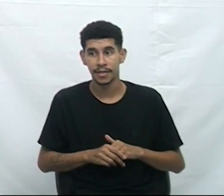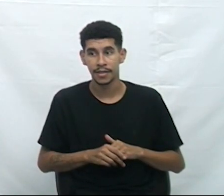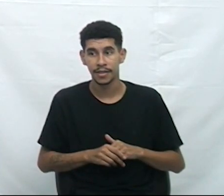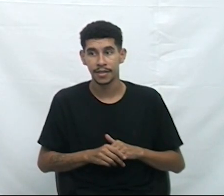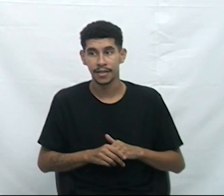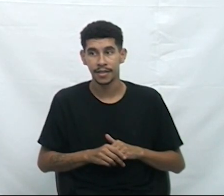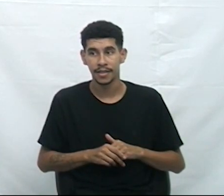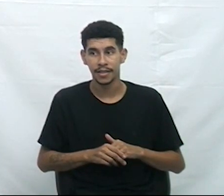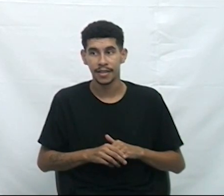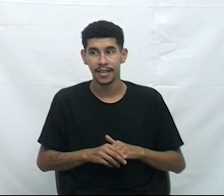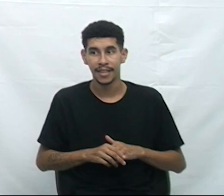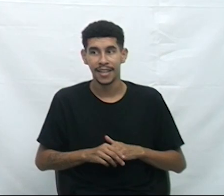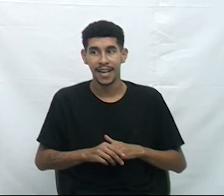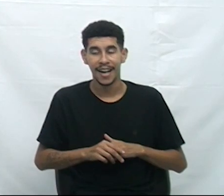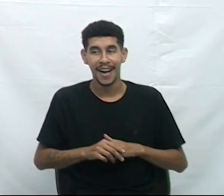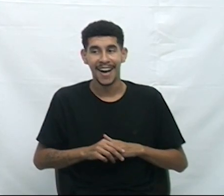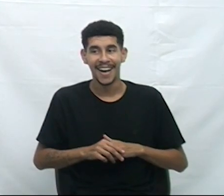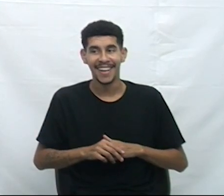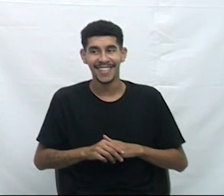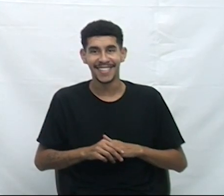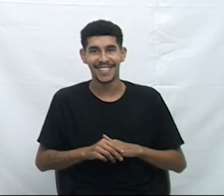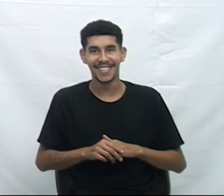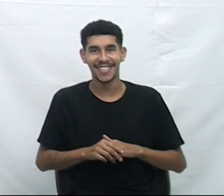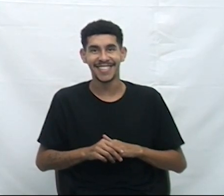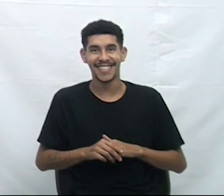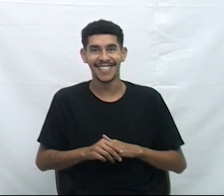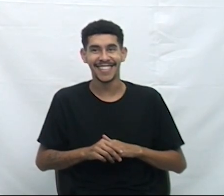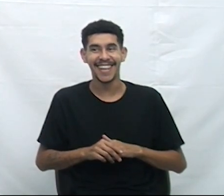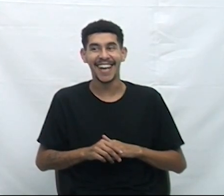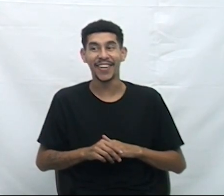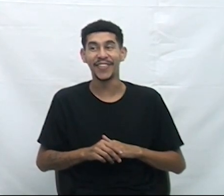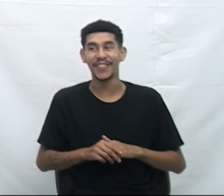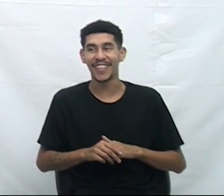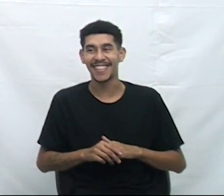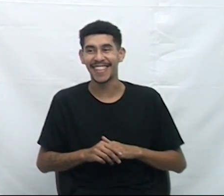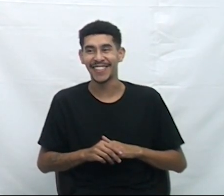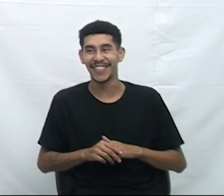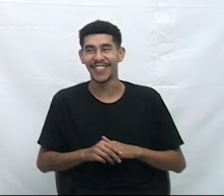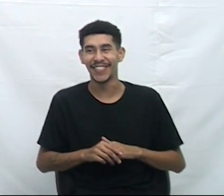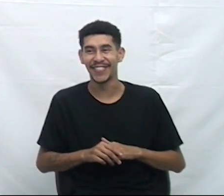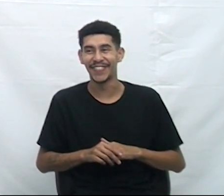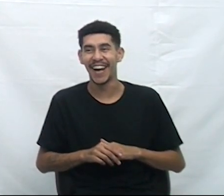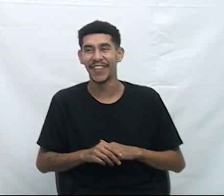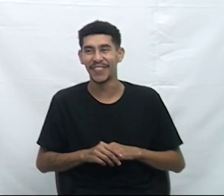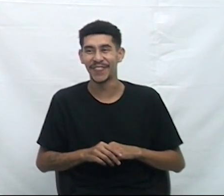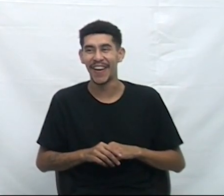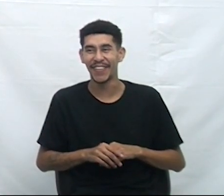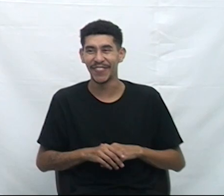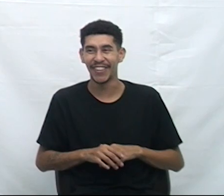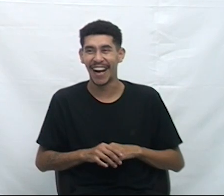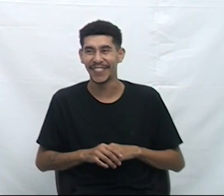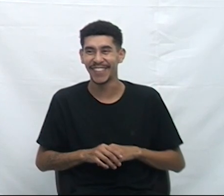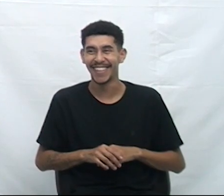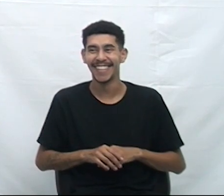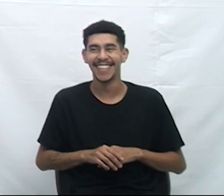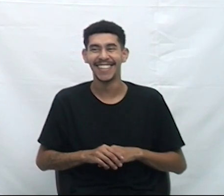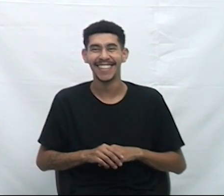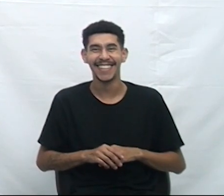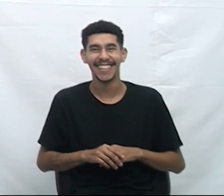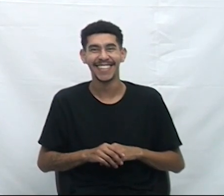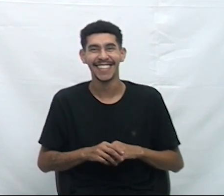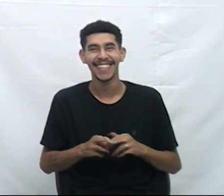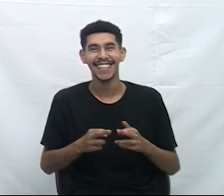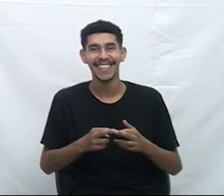172, de 2024, autor vereador Daniel Frederico Antunes. Reparos na Boca de Lobo, localizada na